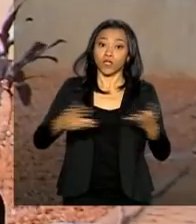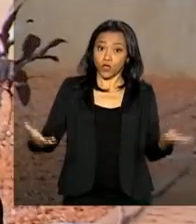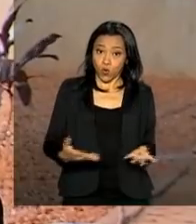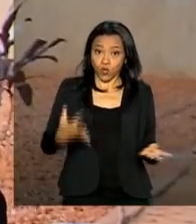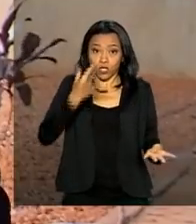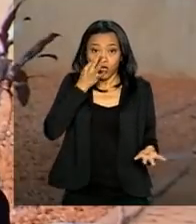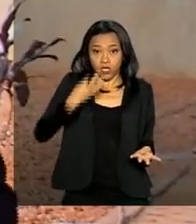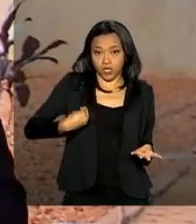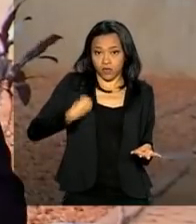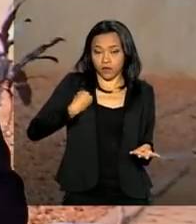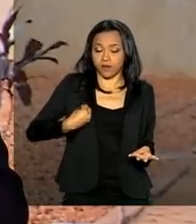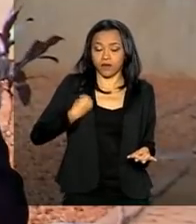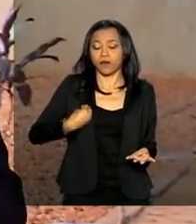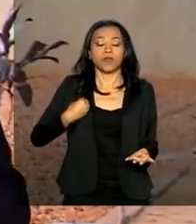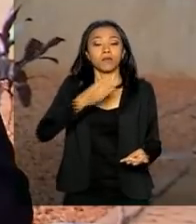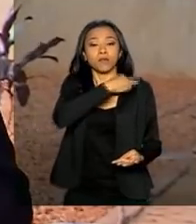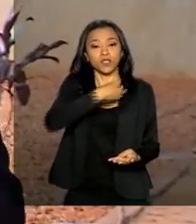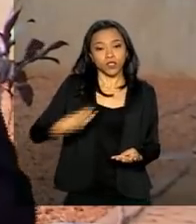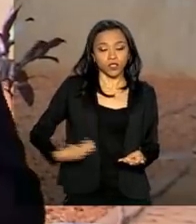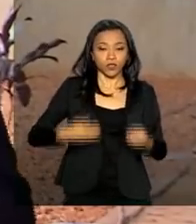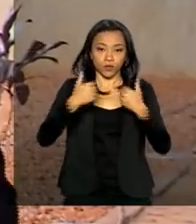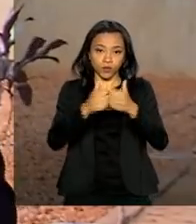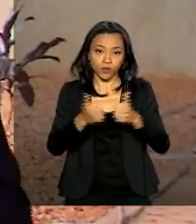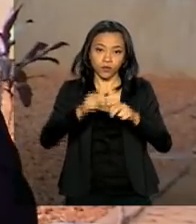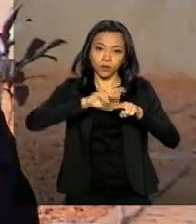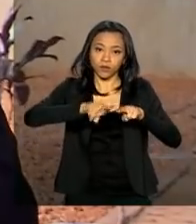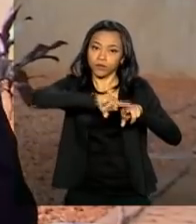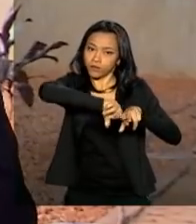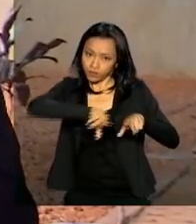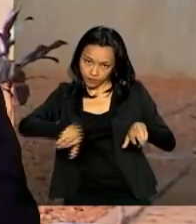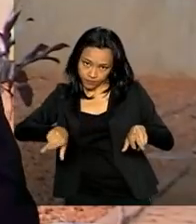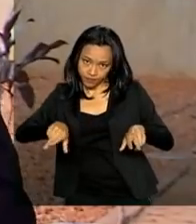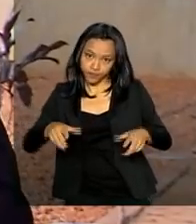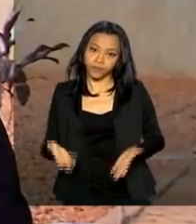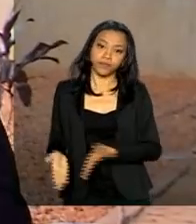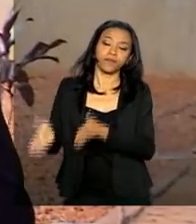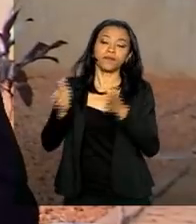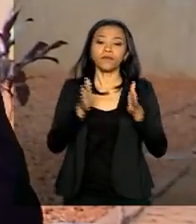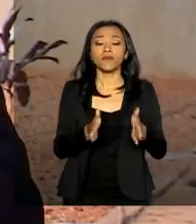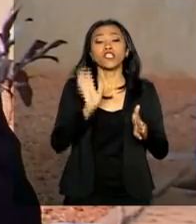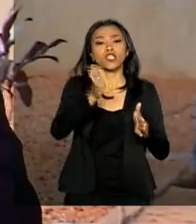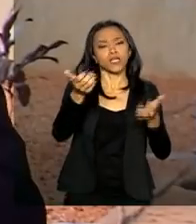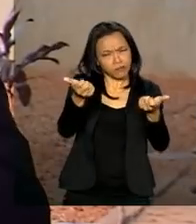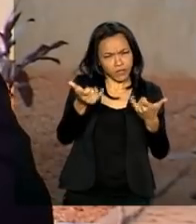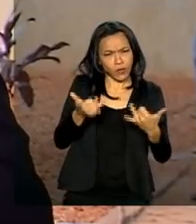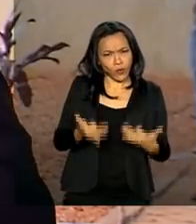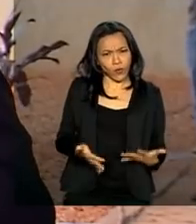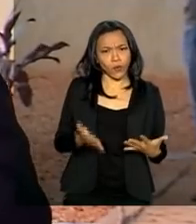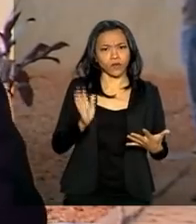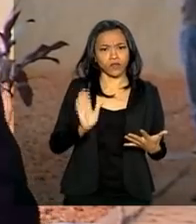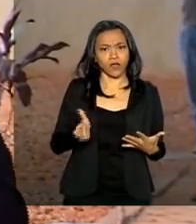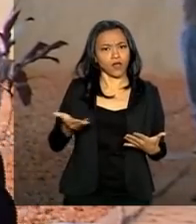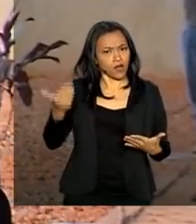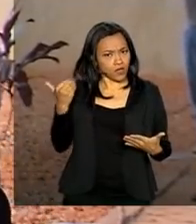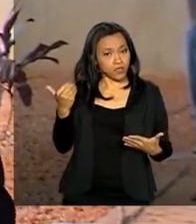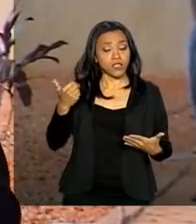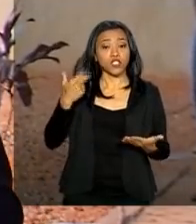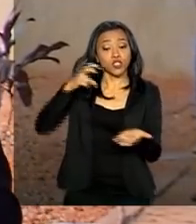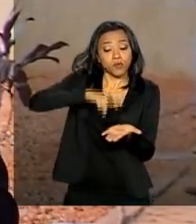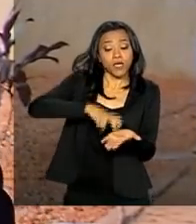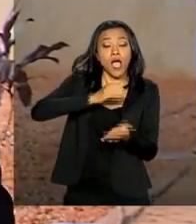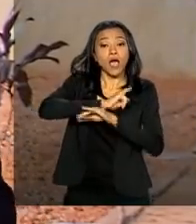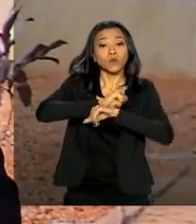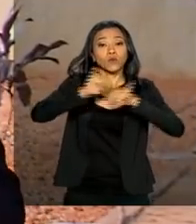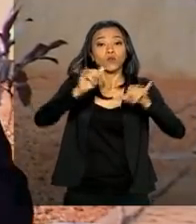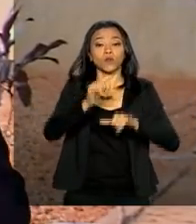transportes, Walter Casimiro. Bom, como você disse, Alessandra, no início da manhã, ele anunciou o